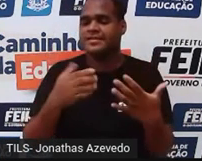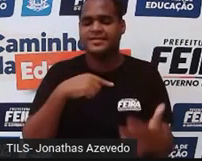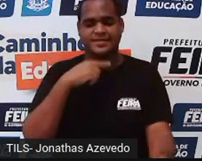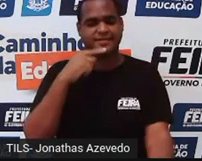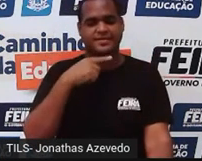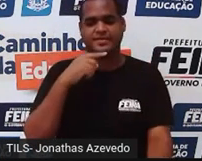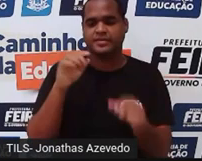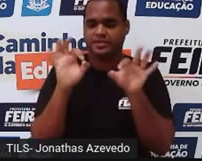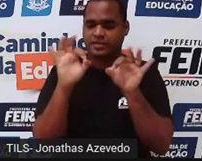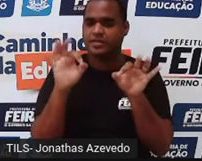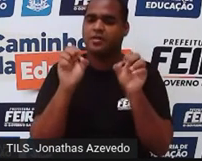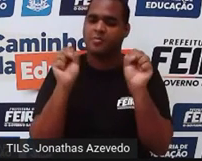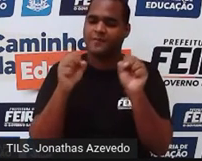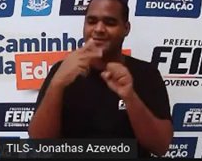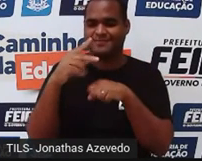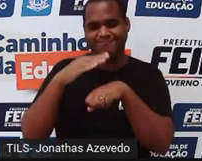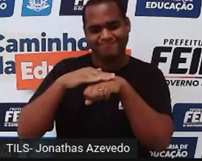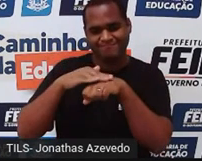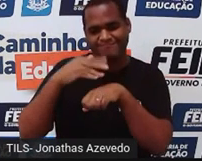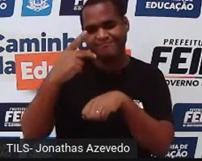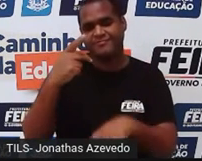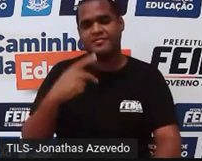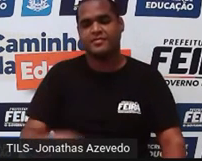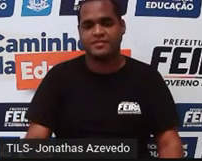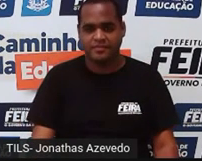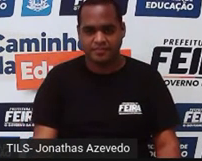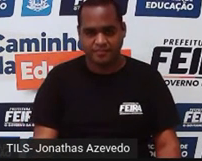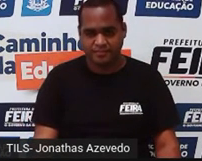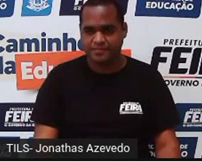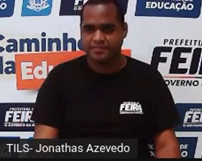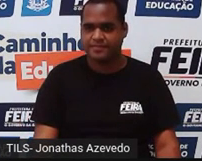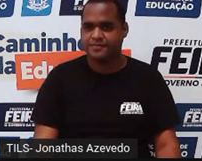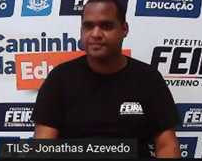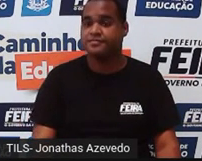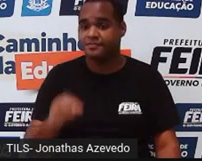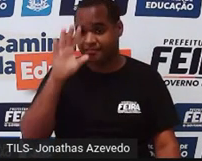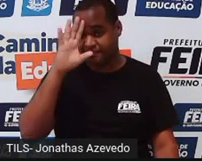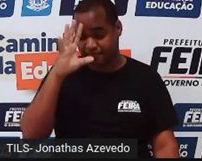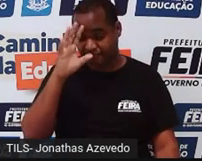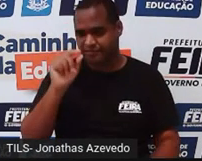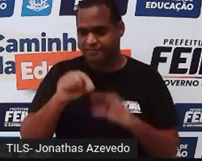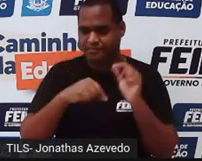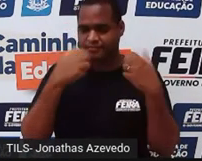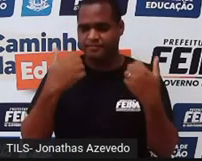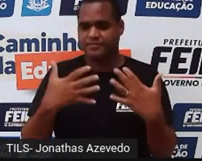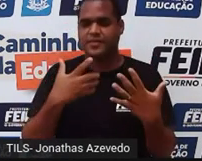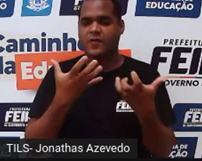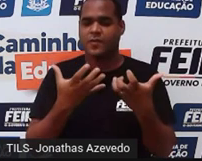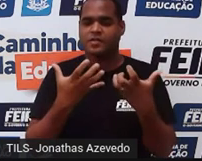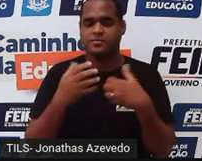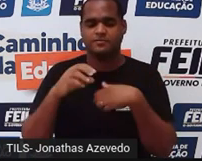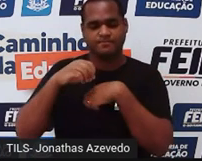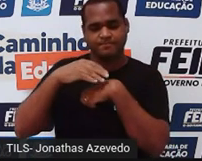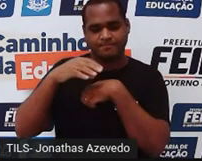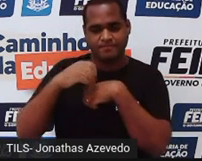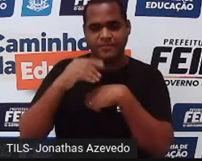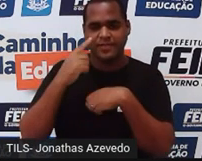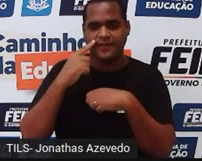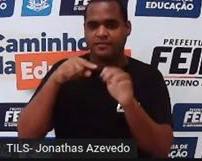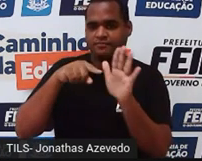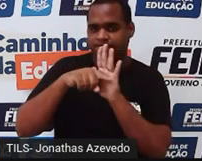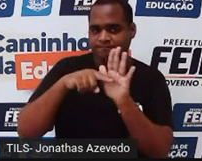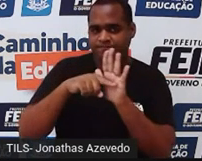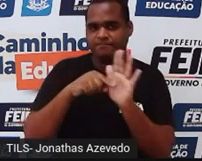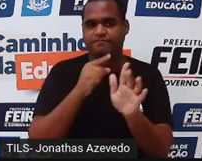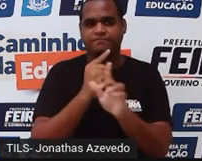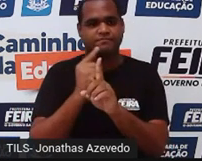duvidazinha que talvez tenha ficado, ok? E aí, pensando na aula toda, eu quero fazer de novo mais um momento de avaliação